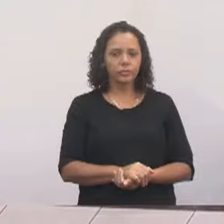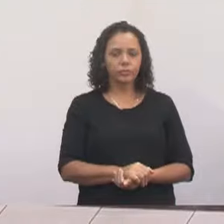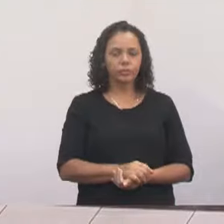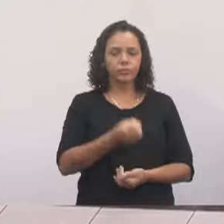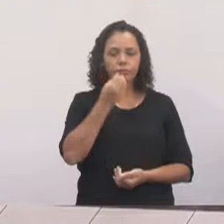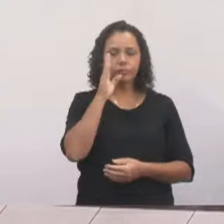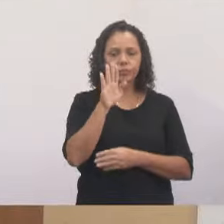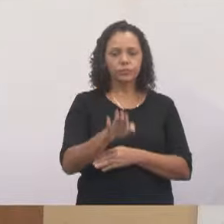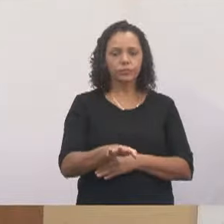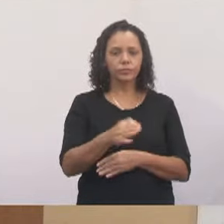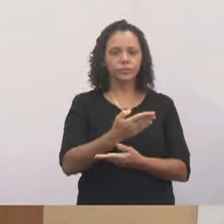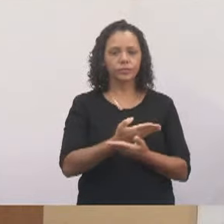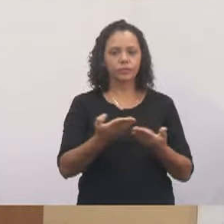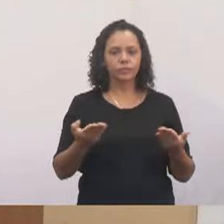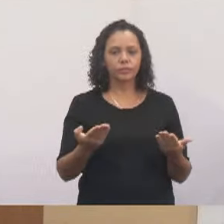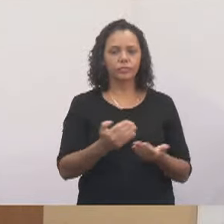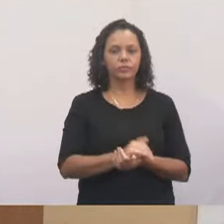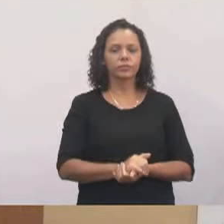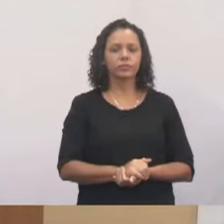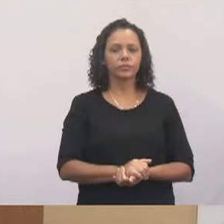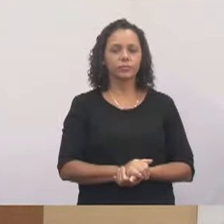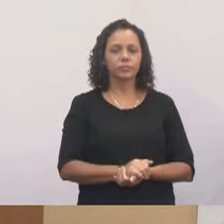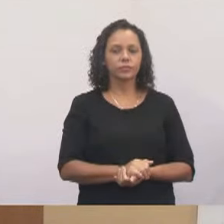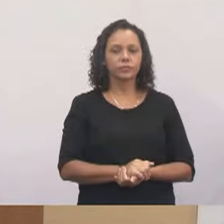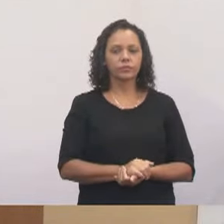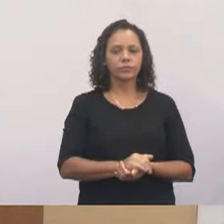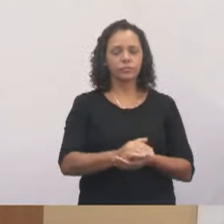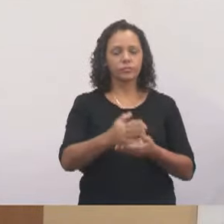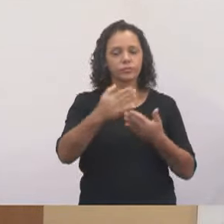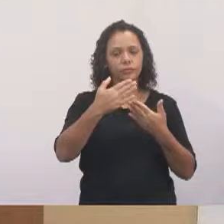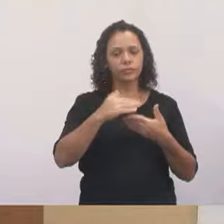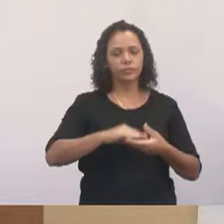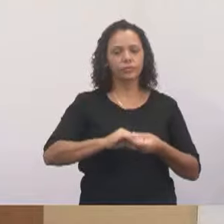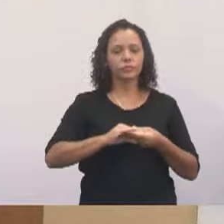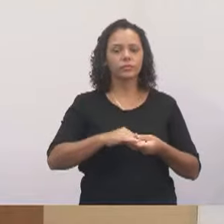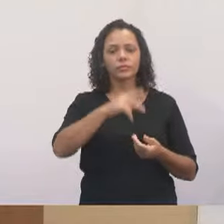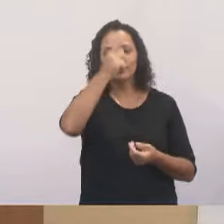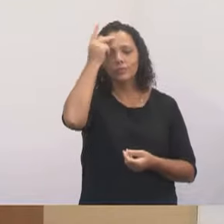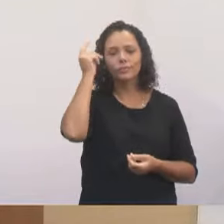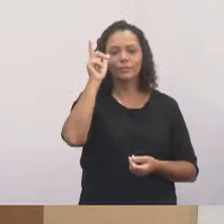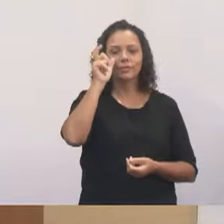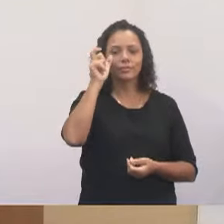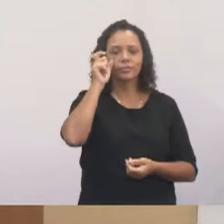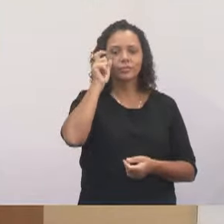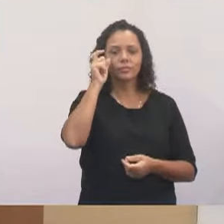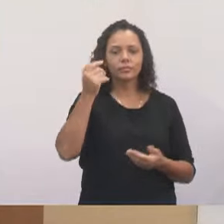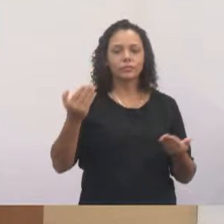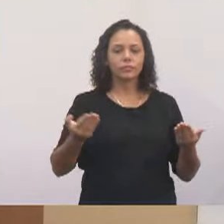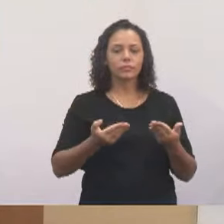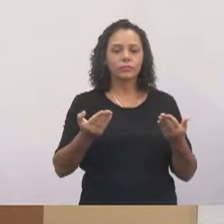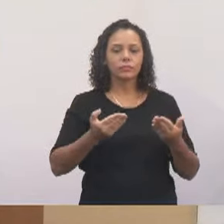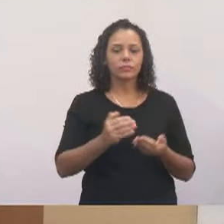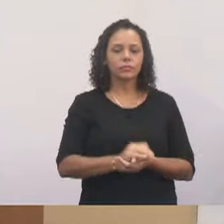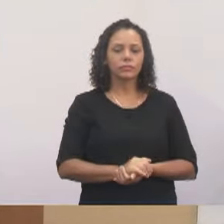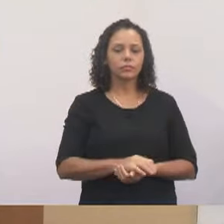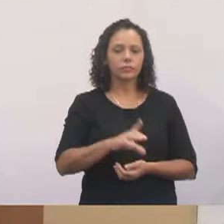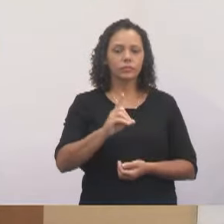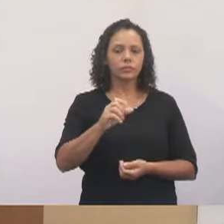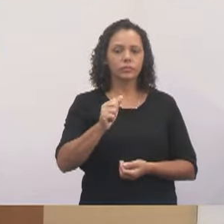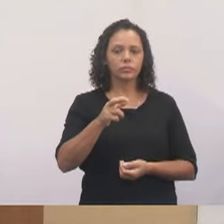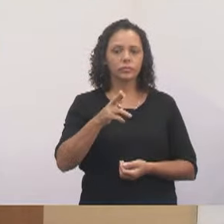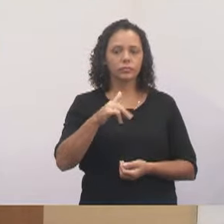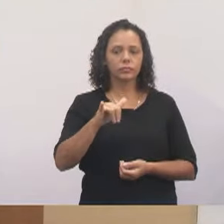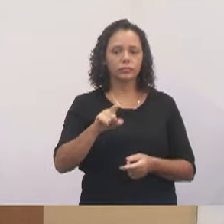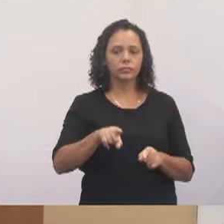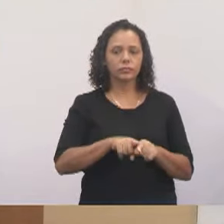Boa tarde a todos. Quero aqui cumprimentar você que está nos assistindo nesse momento. Dario, que está aqui